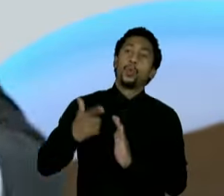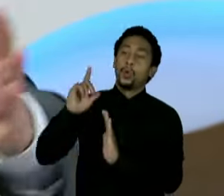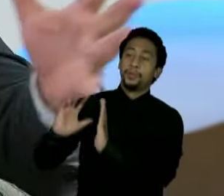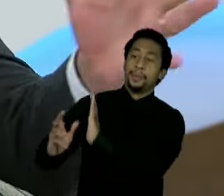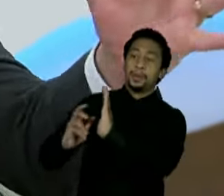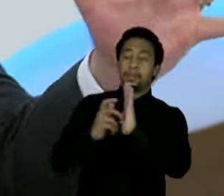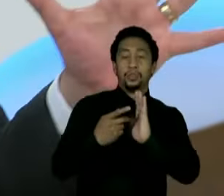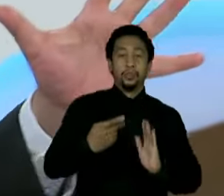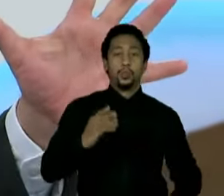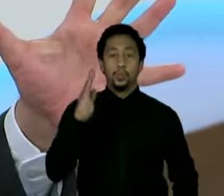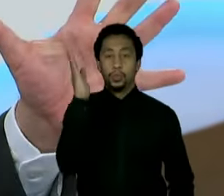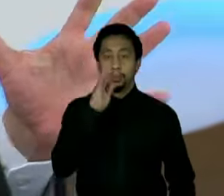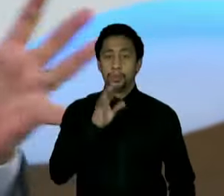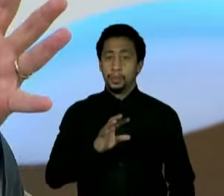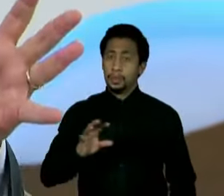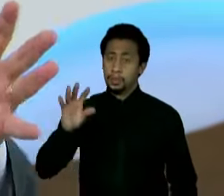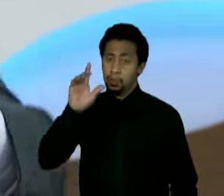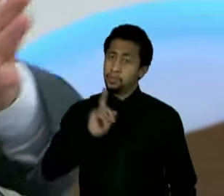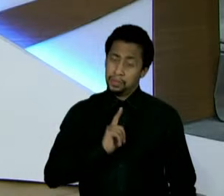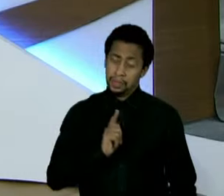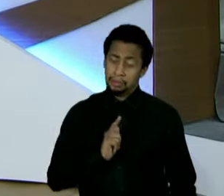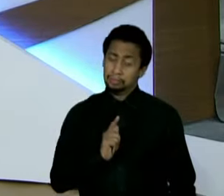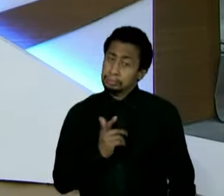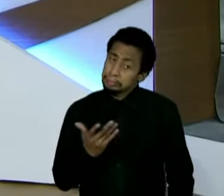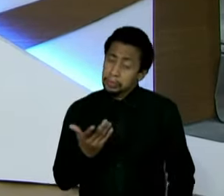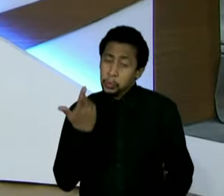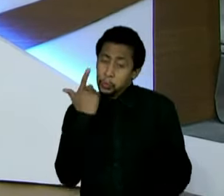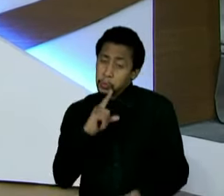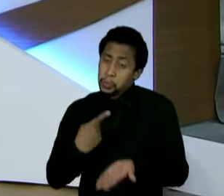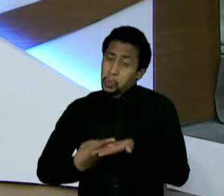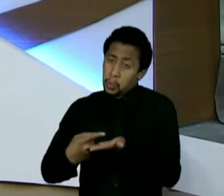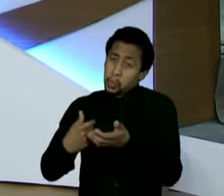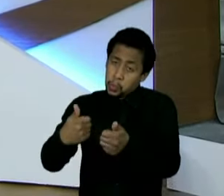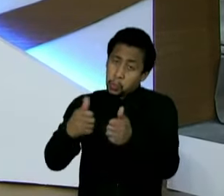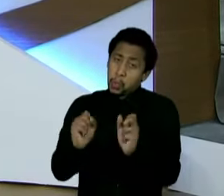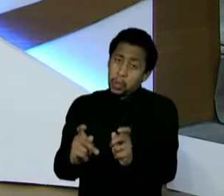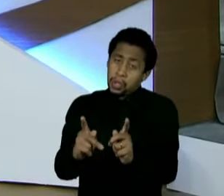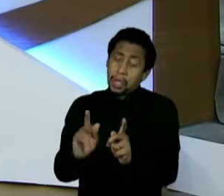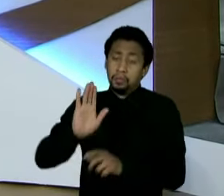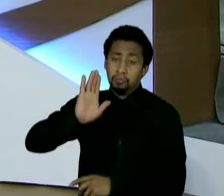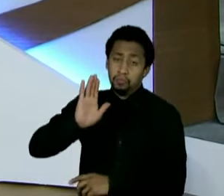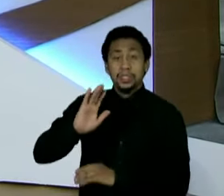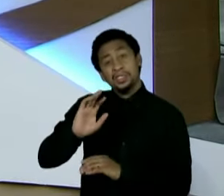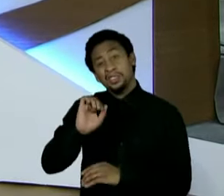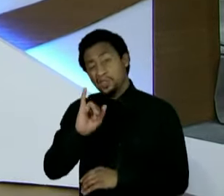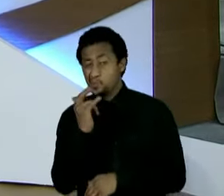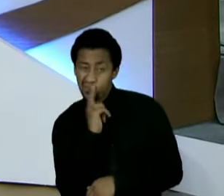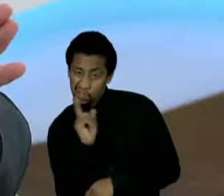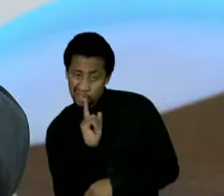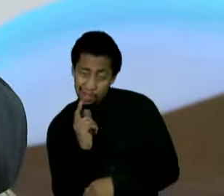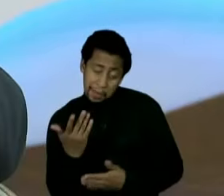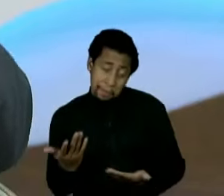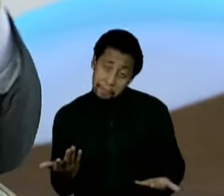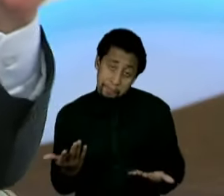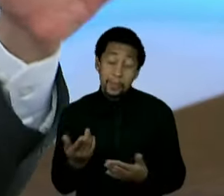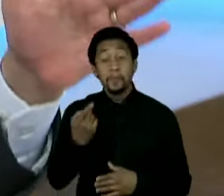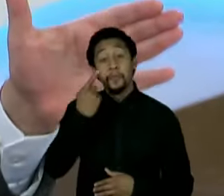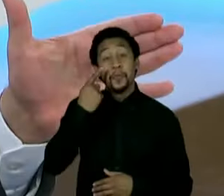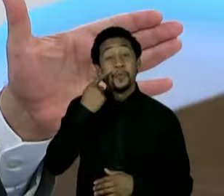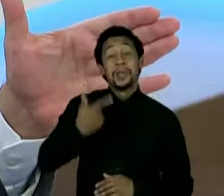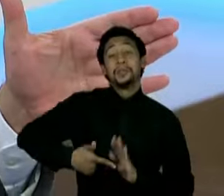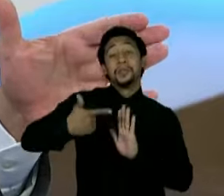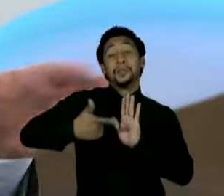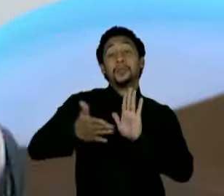certo, a gente monta uma engenharia. Se não der, cada um sai do seu jeito e nós nos encontramos no segundo turno. Espero que em posições